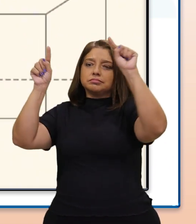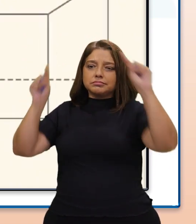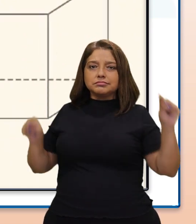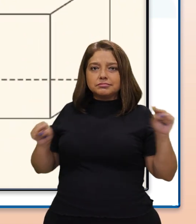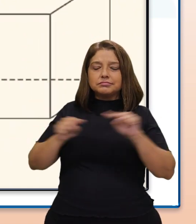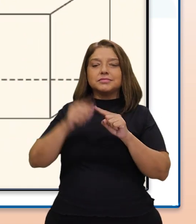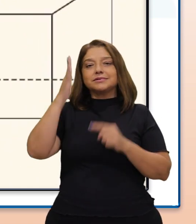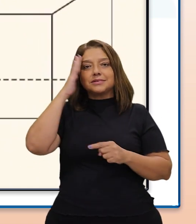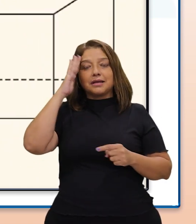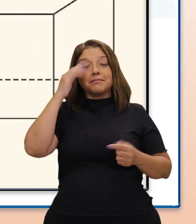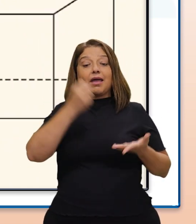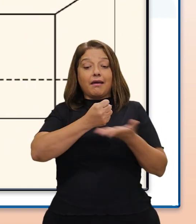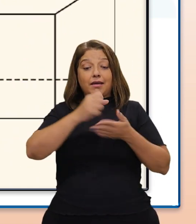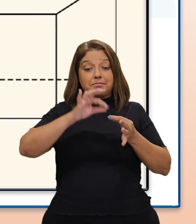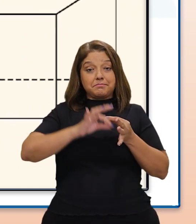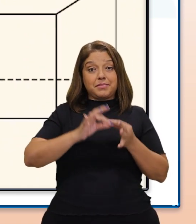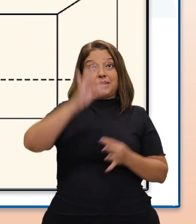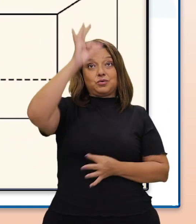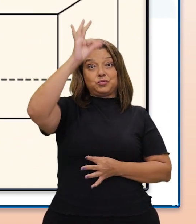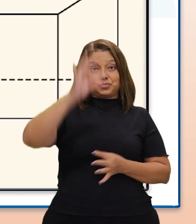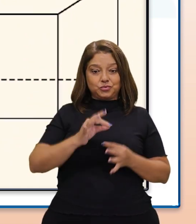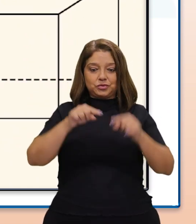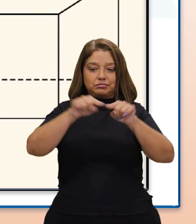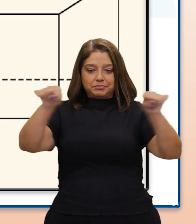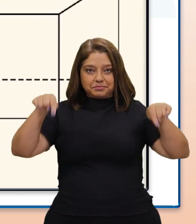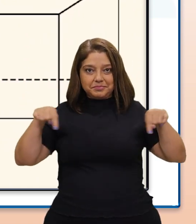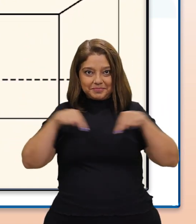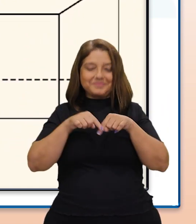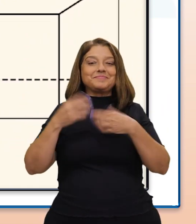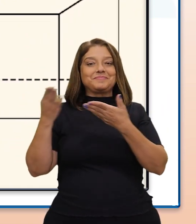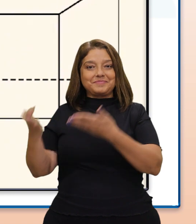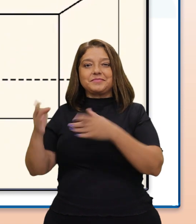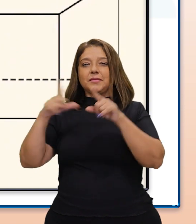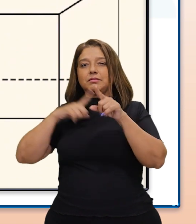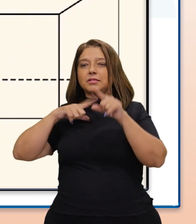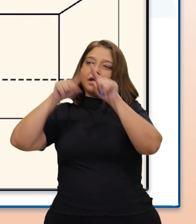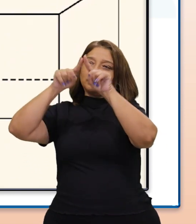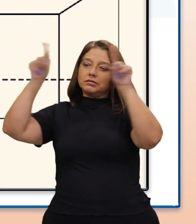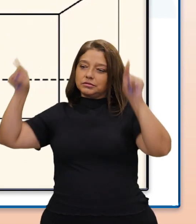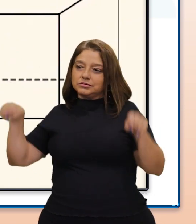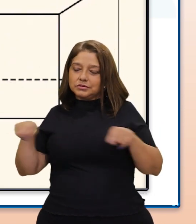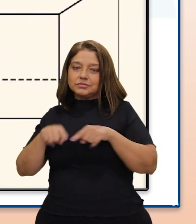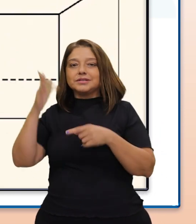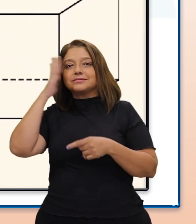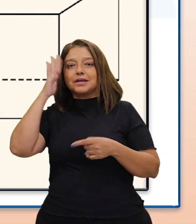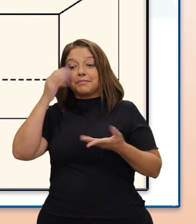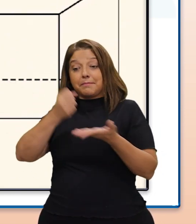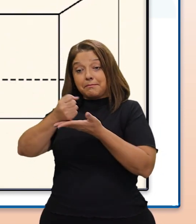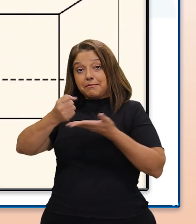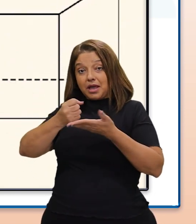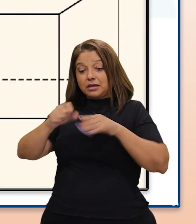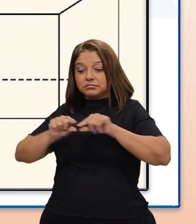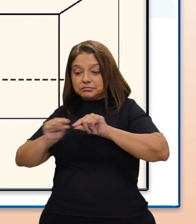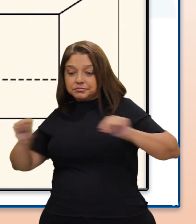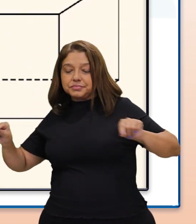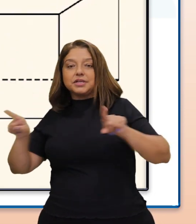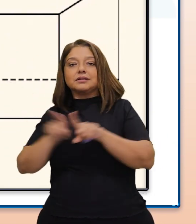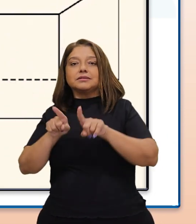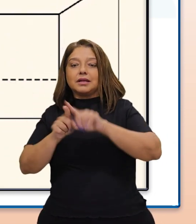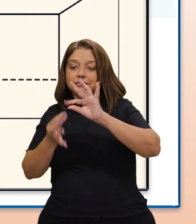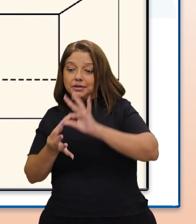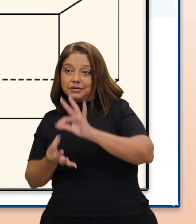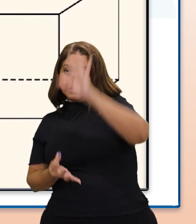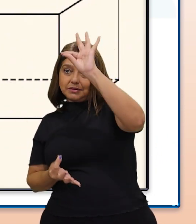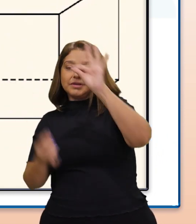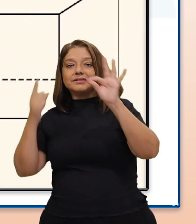pela altura. Nesse caso do paralelopípedo, faremos a área da base, comprimento vezes largura, e vamos